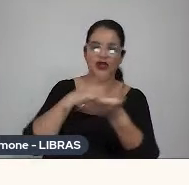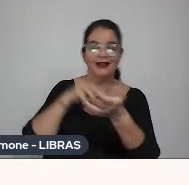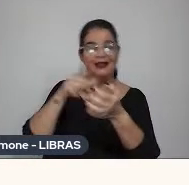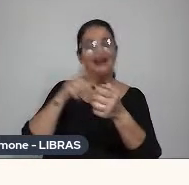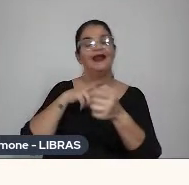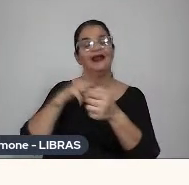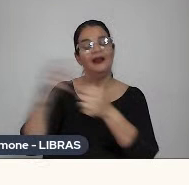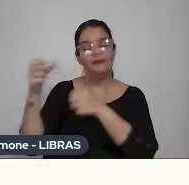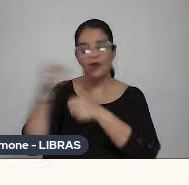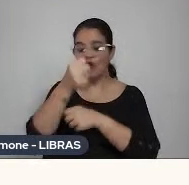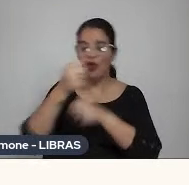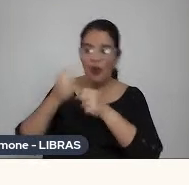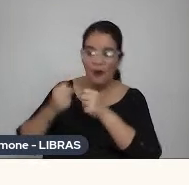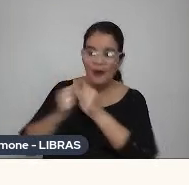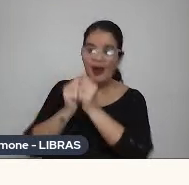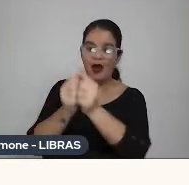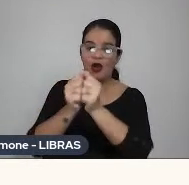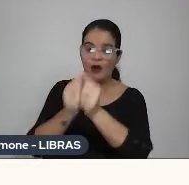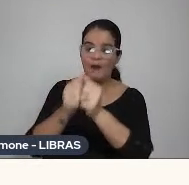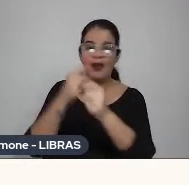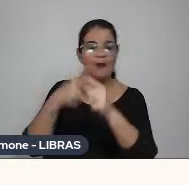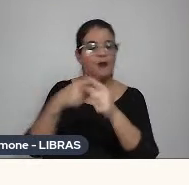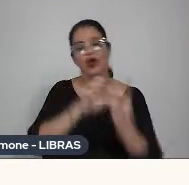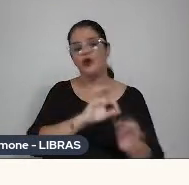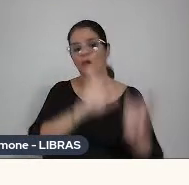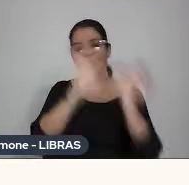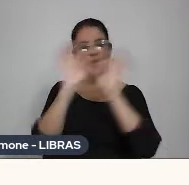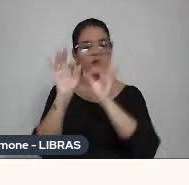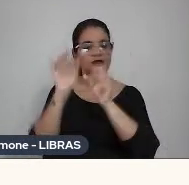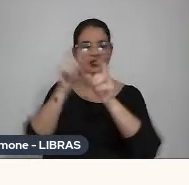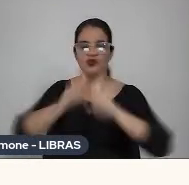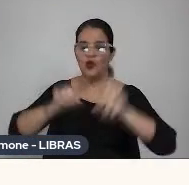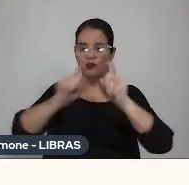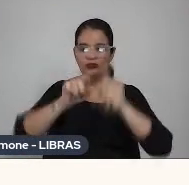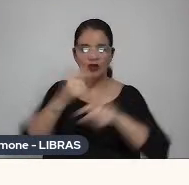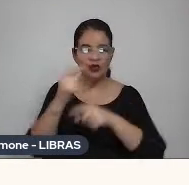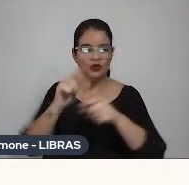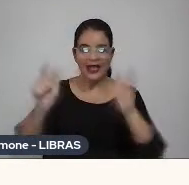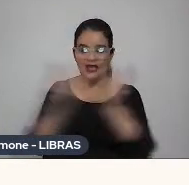animação, que era um processo, assim, não tinha computador, né, a gente ficava com umas fichas